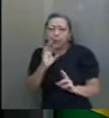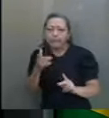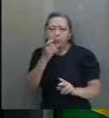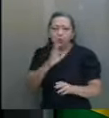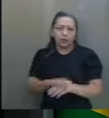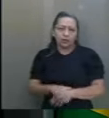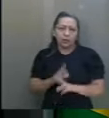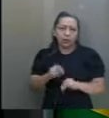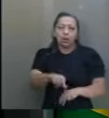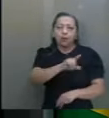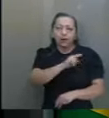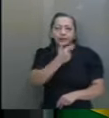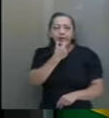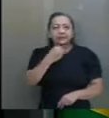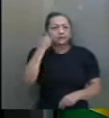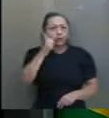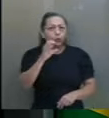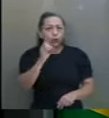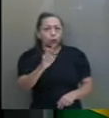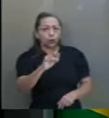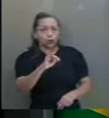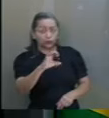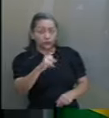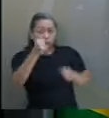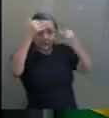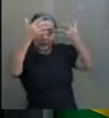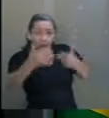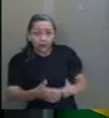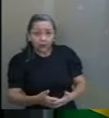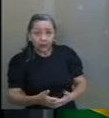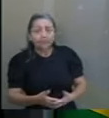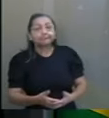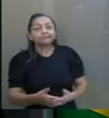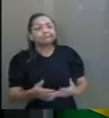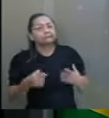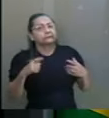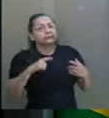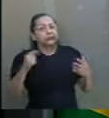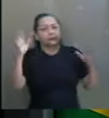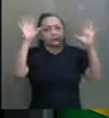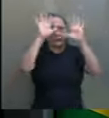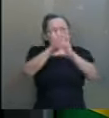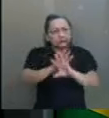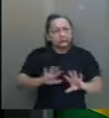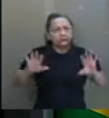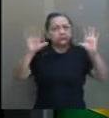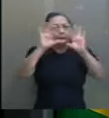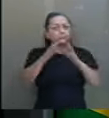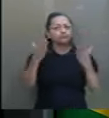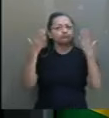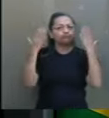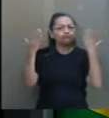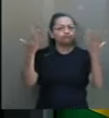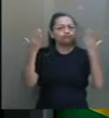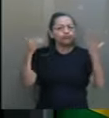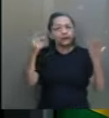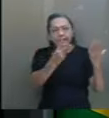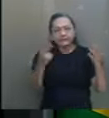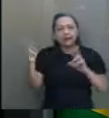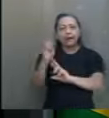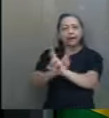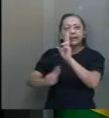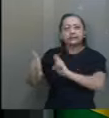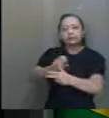senador Oriovisto, fica muita sombra nessa relação. Então o fim do foro,